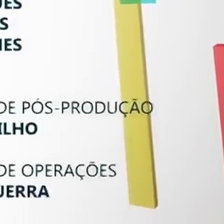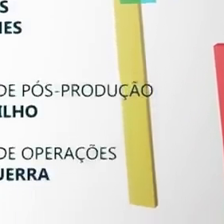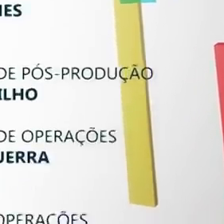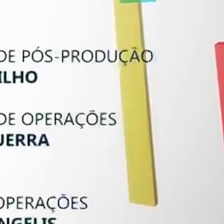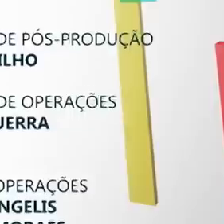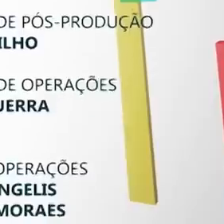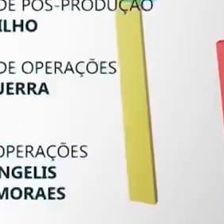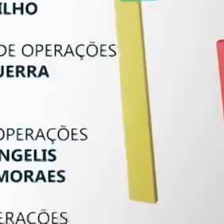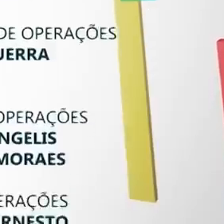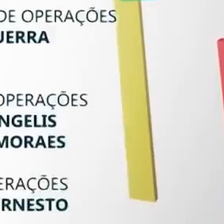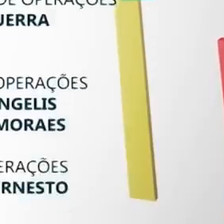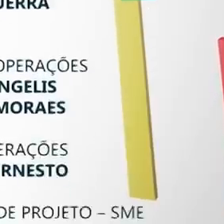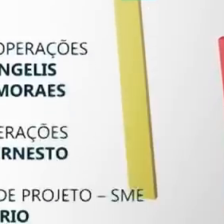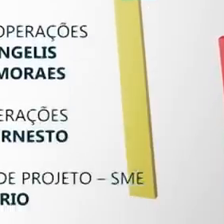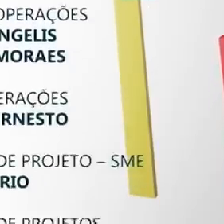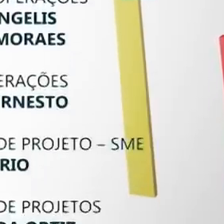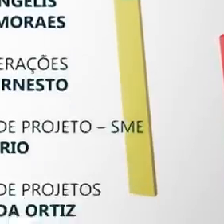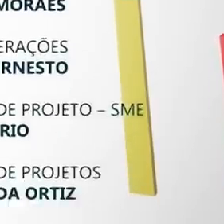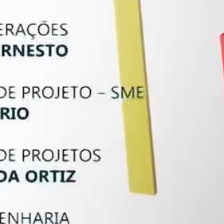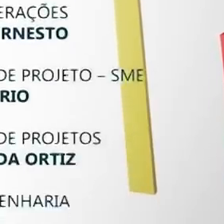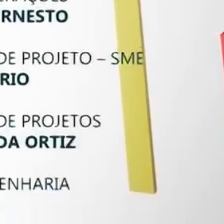Awww Awww